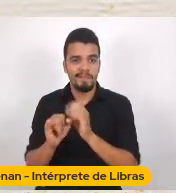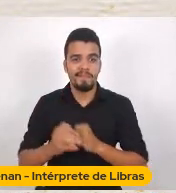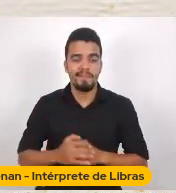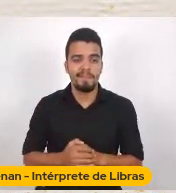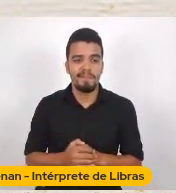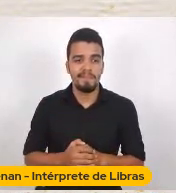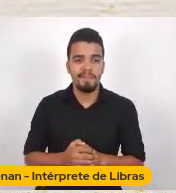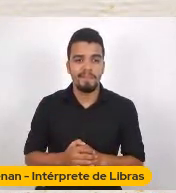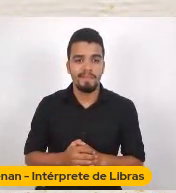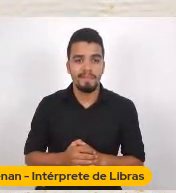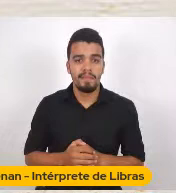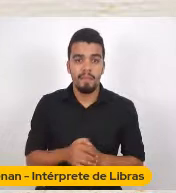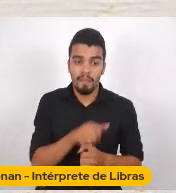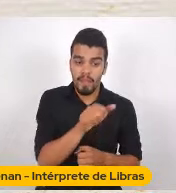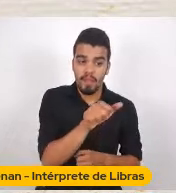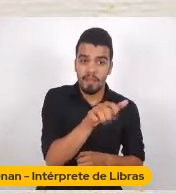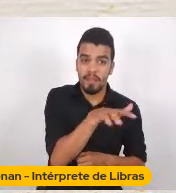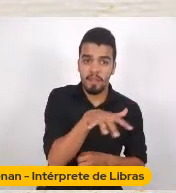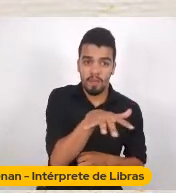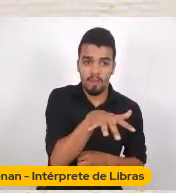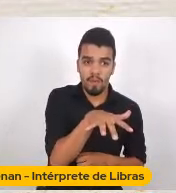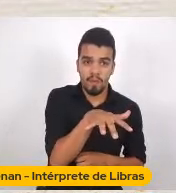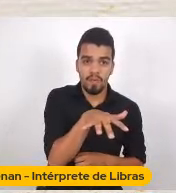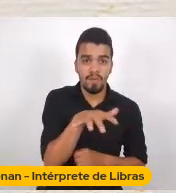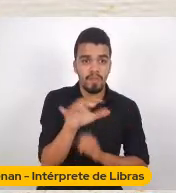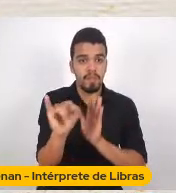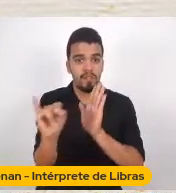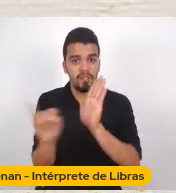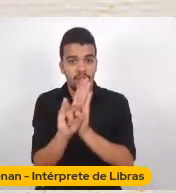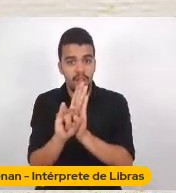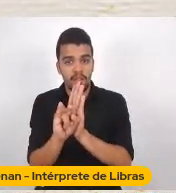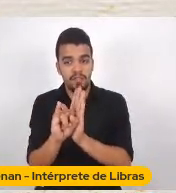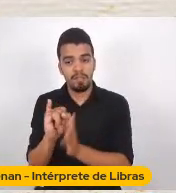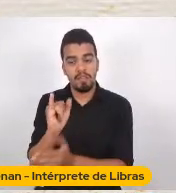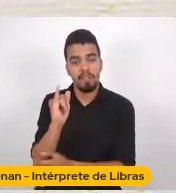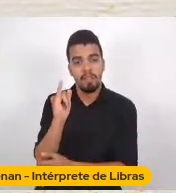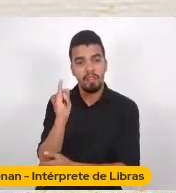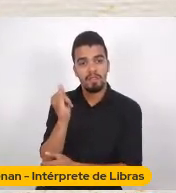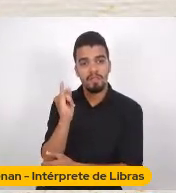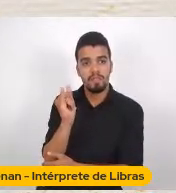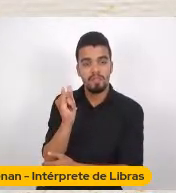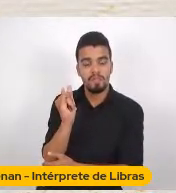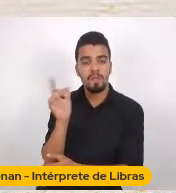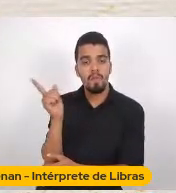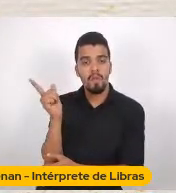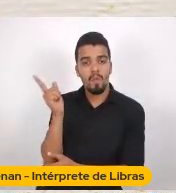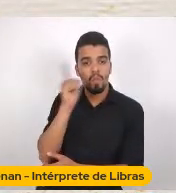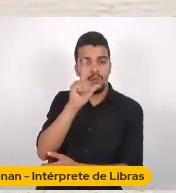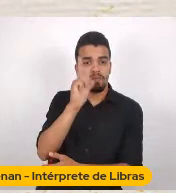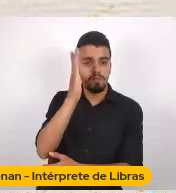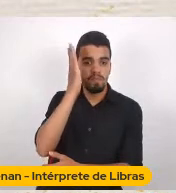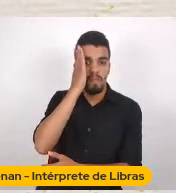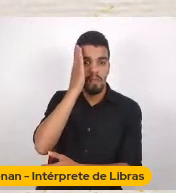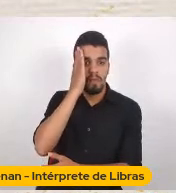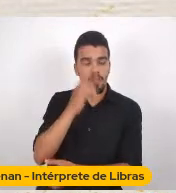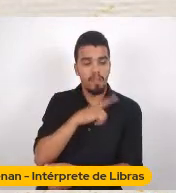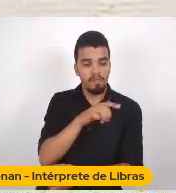ordem Território E identidade Elas conseguem Ter A ideia De territorialidade Sobreposta